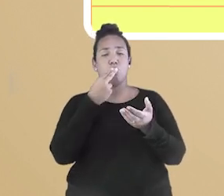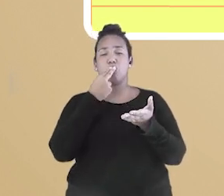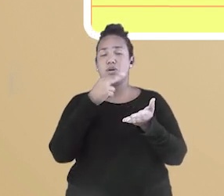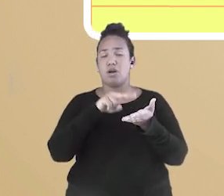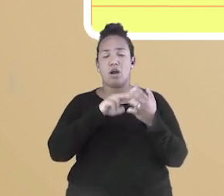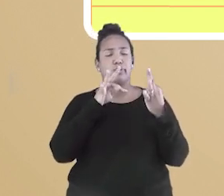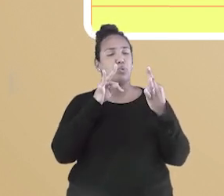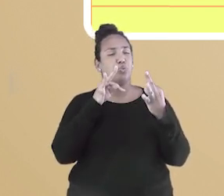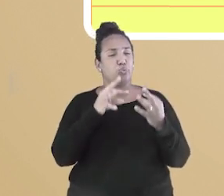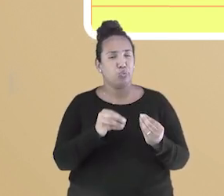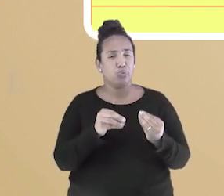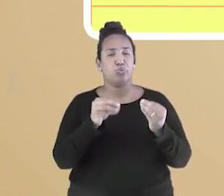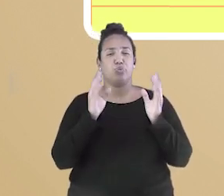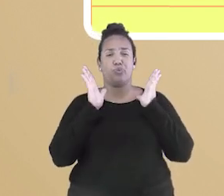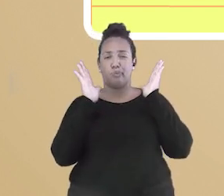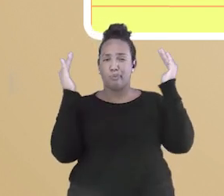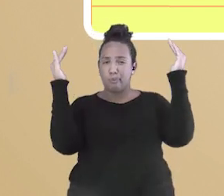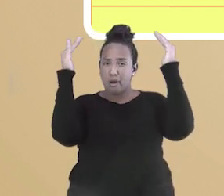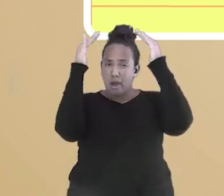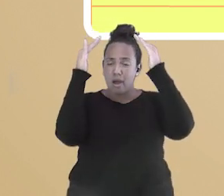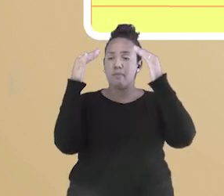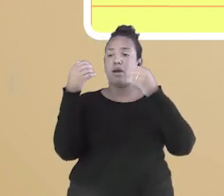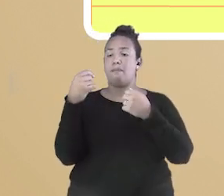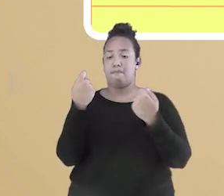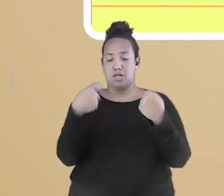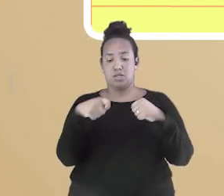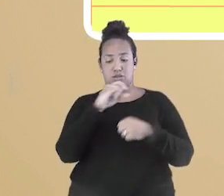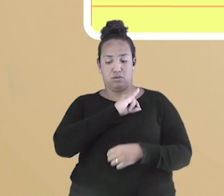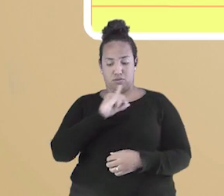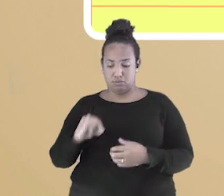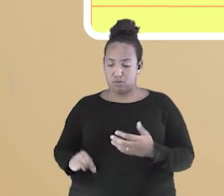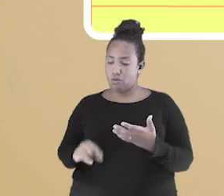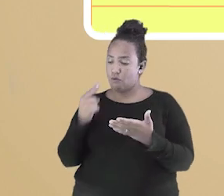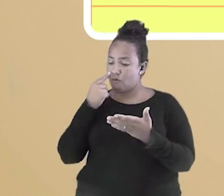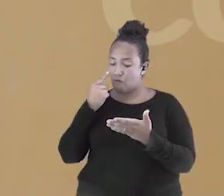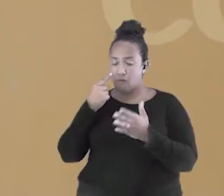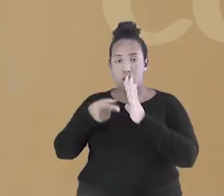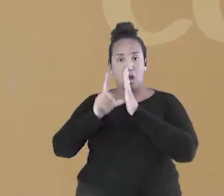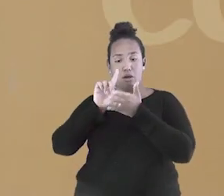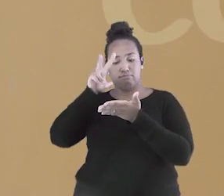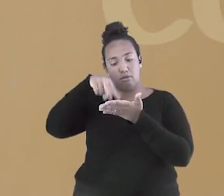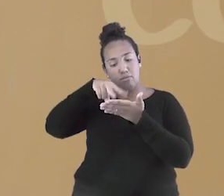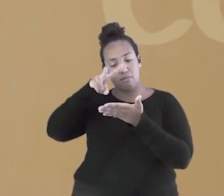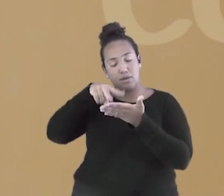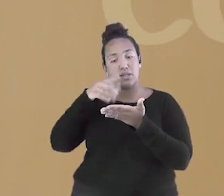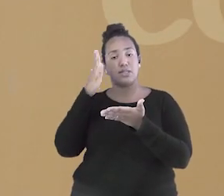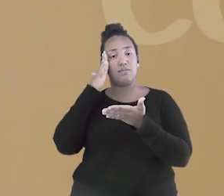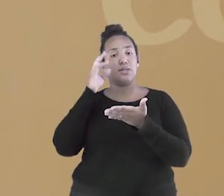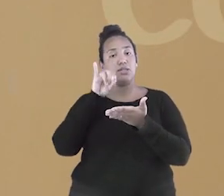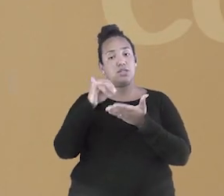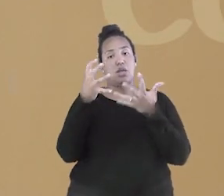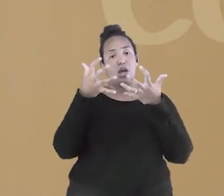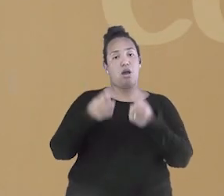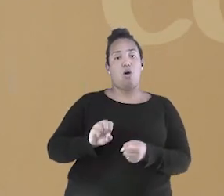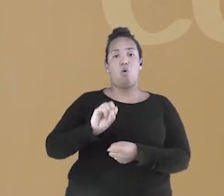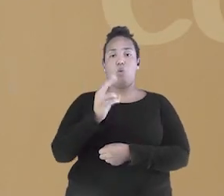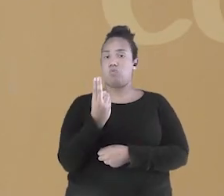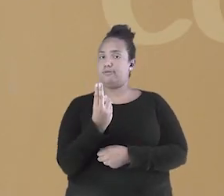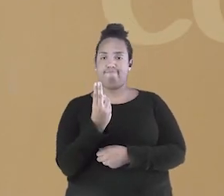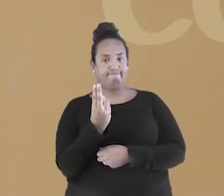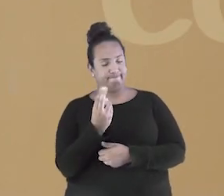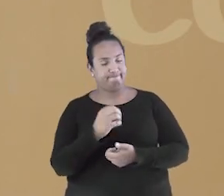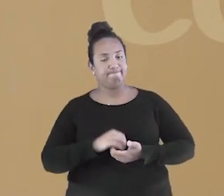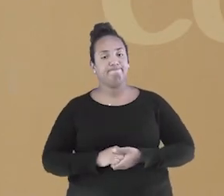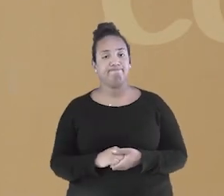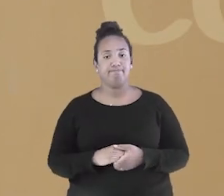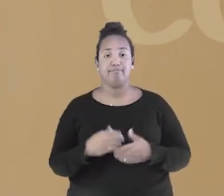dizer se o pedido ou a ordem seria acatada ou não. No ano de 1870, durante o reinado de